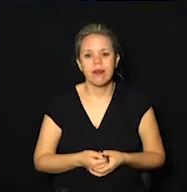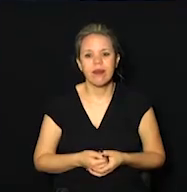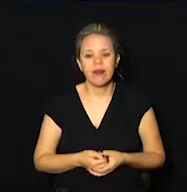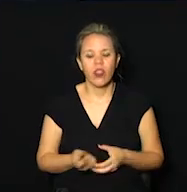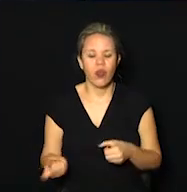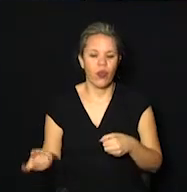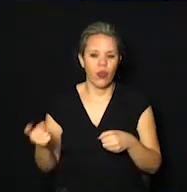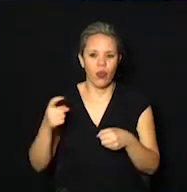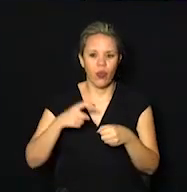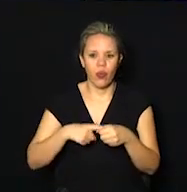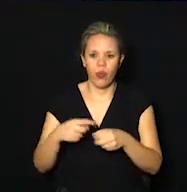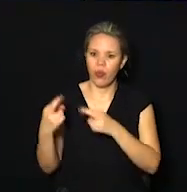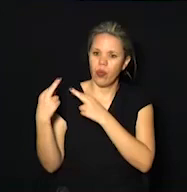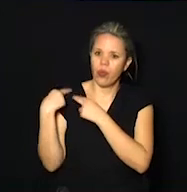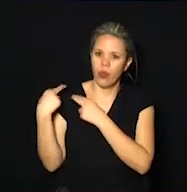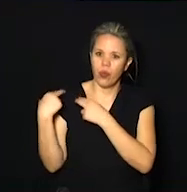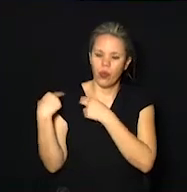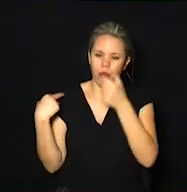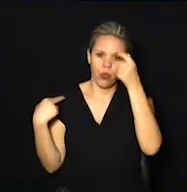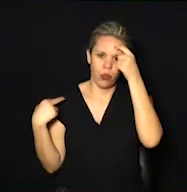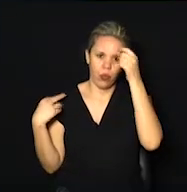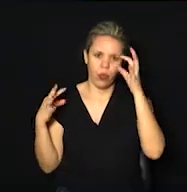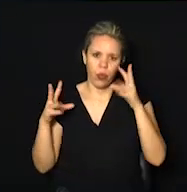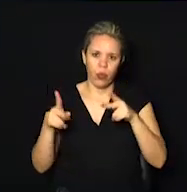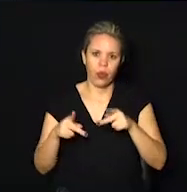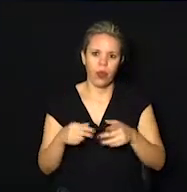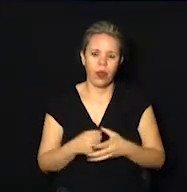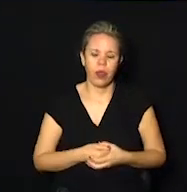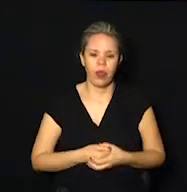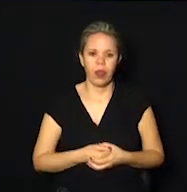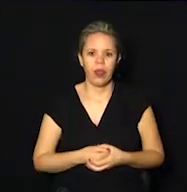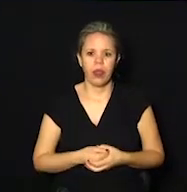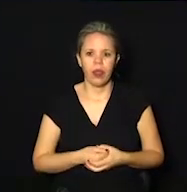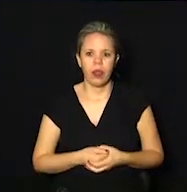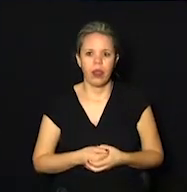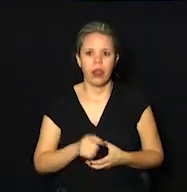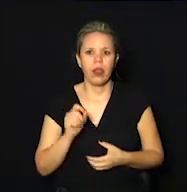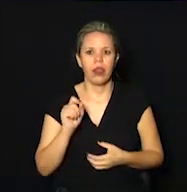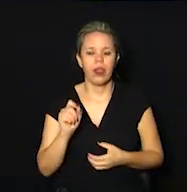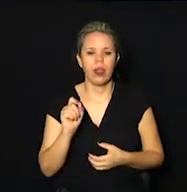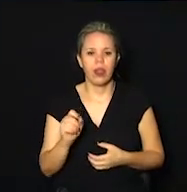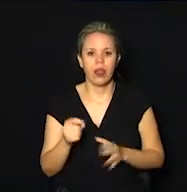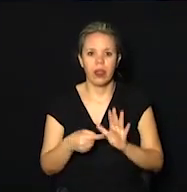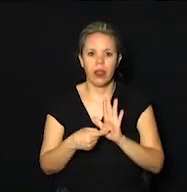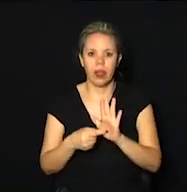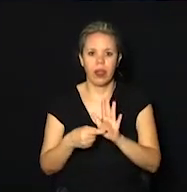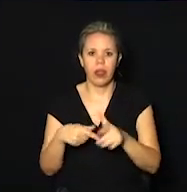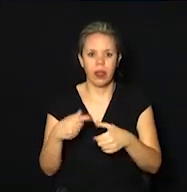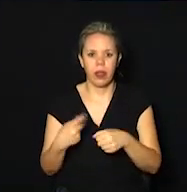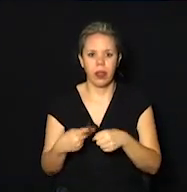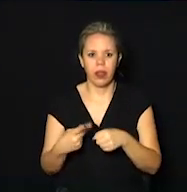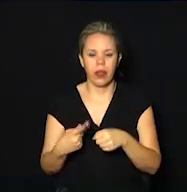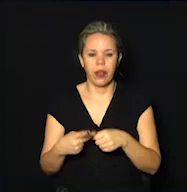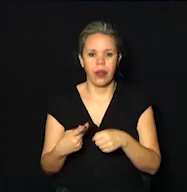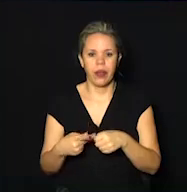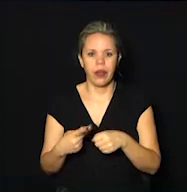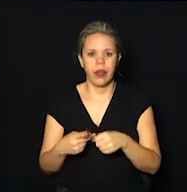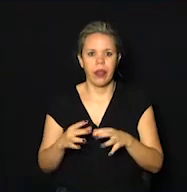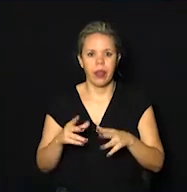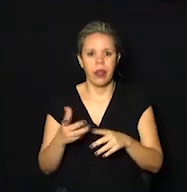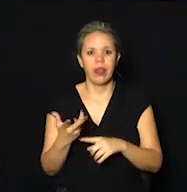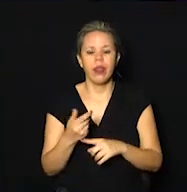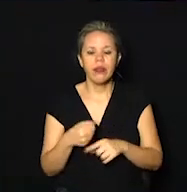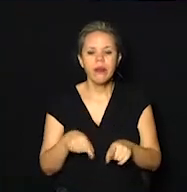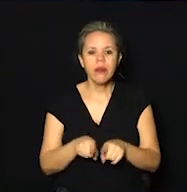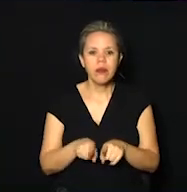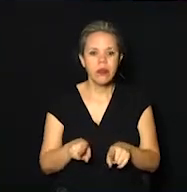retorno responsável de todas as partes, né? De quem está demonstrando os produtos, de todos os artesãos e